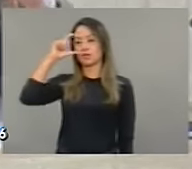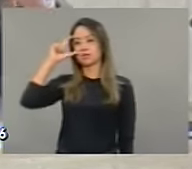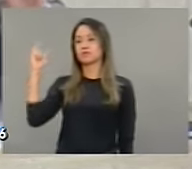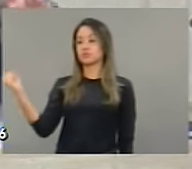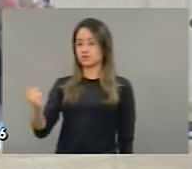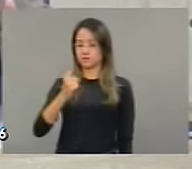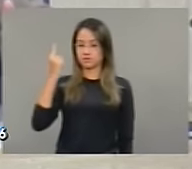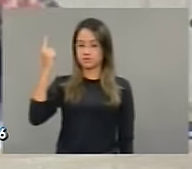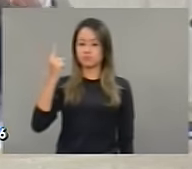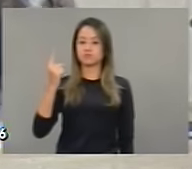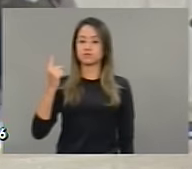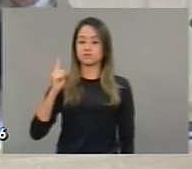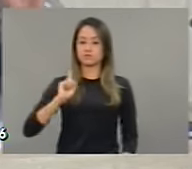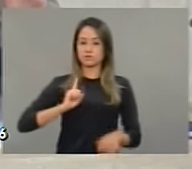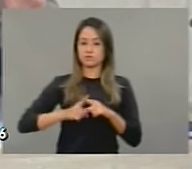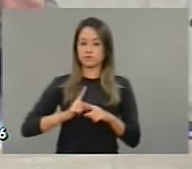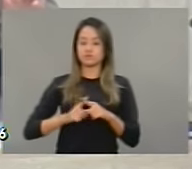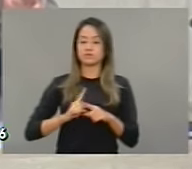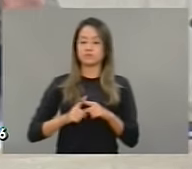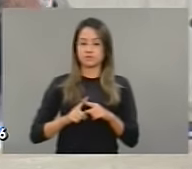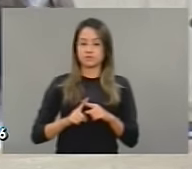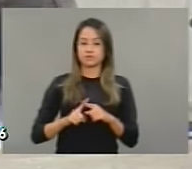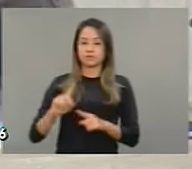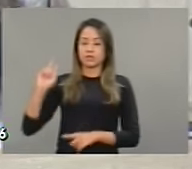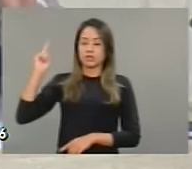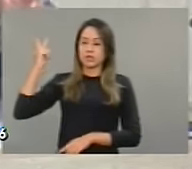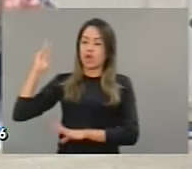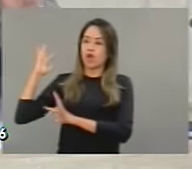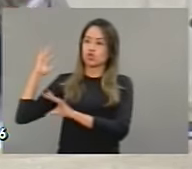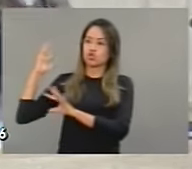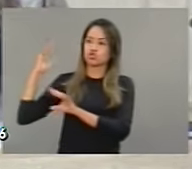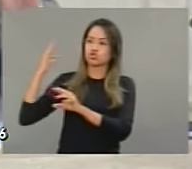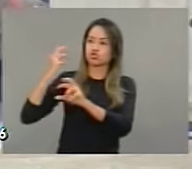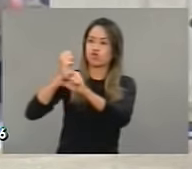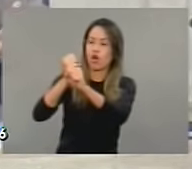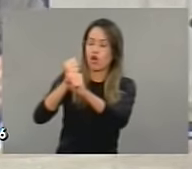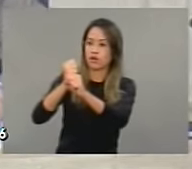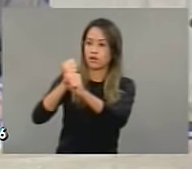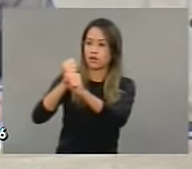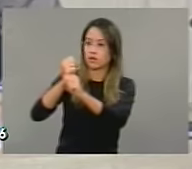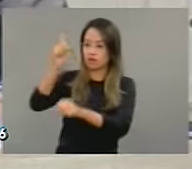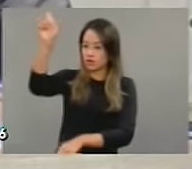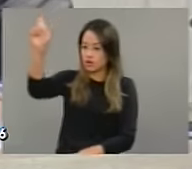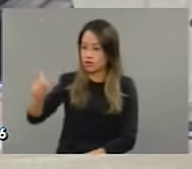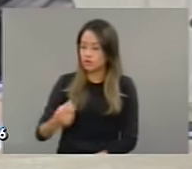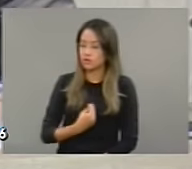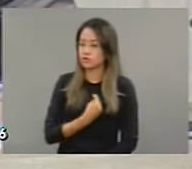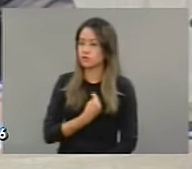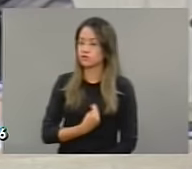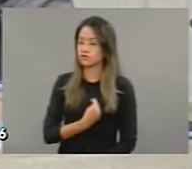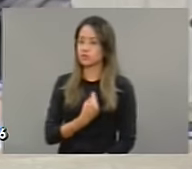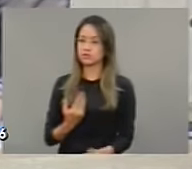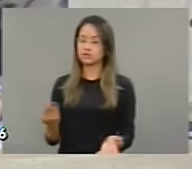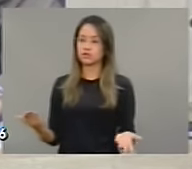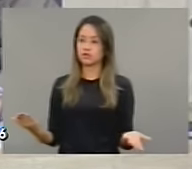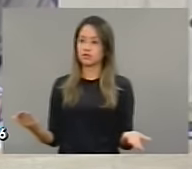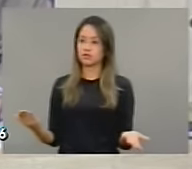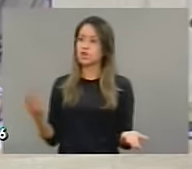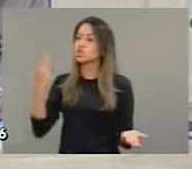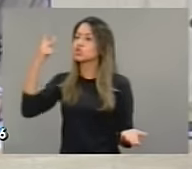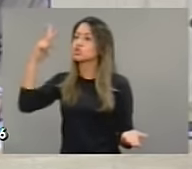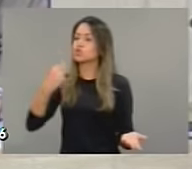e proteger a história construída e a reputação que o deputado Renato Roseno,